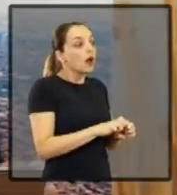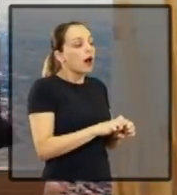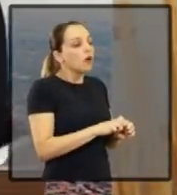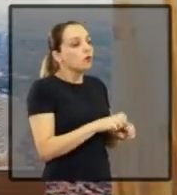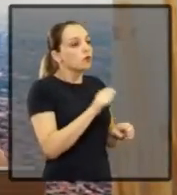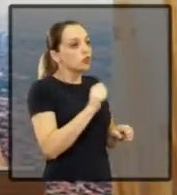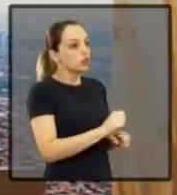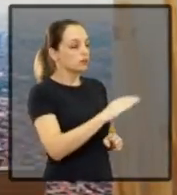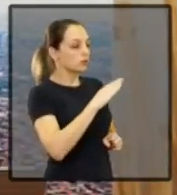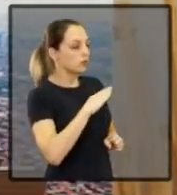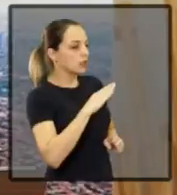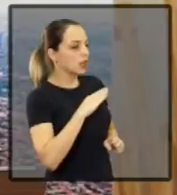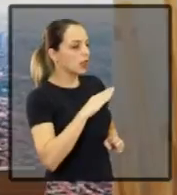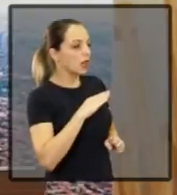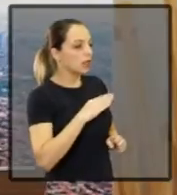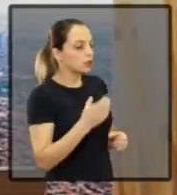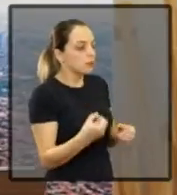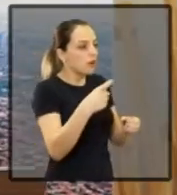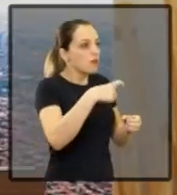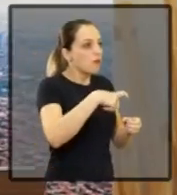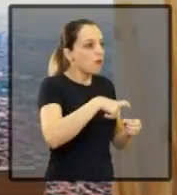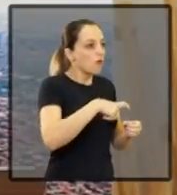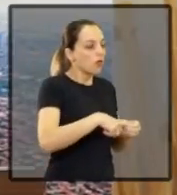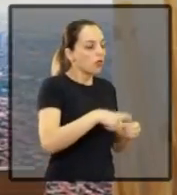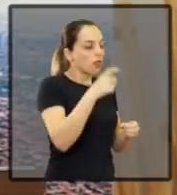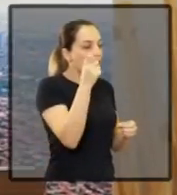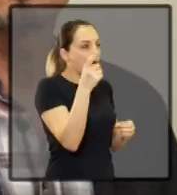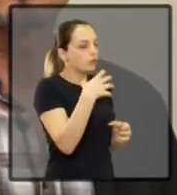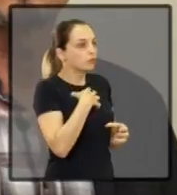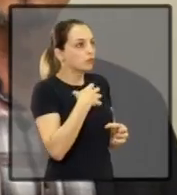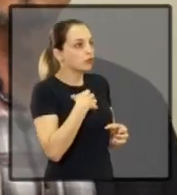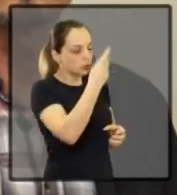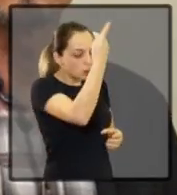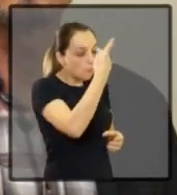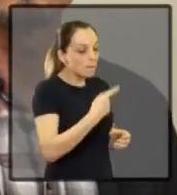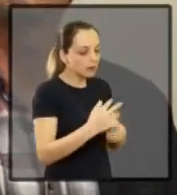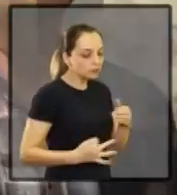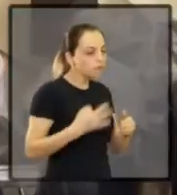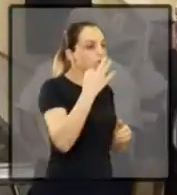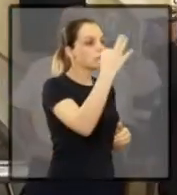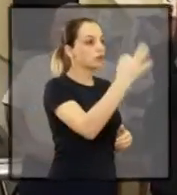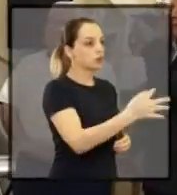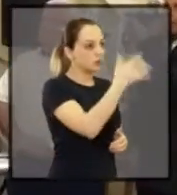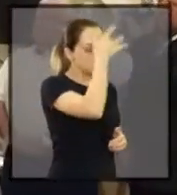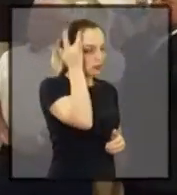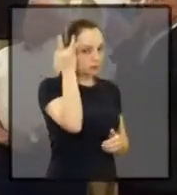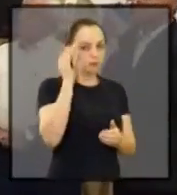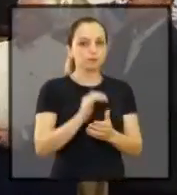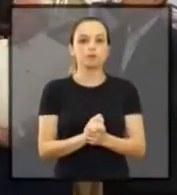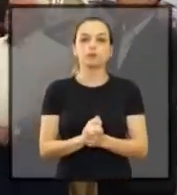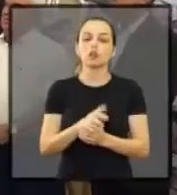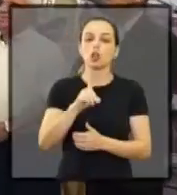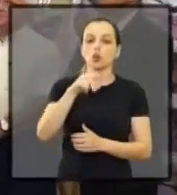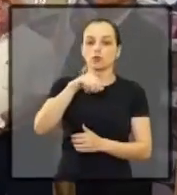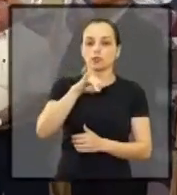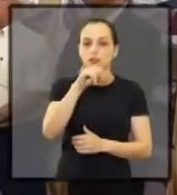para resgatar a dimensão humana para as futuras gerações. O vereador Donizete Simeone, integrante da Comissão da Câmara, falou sobre